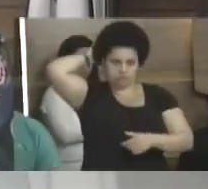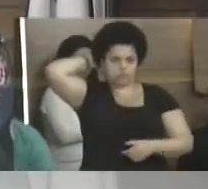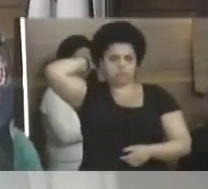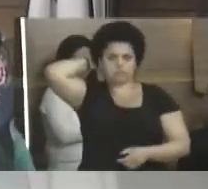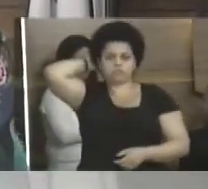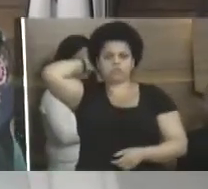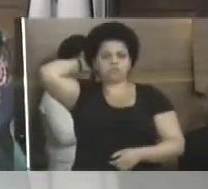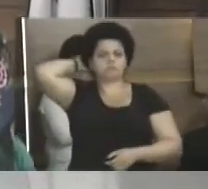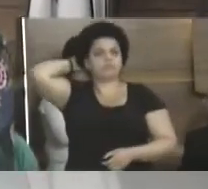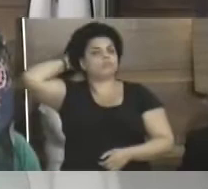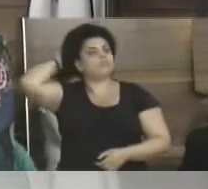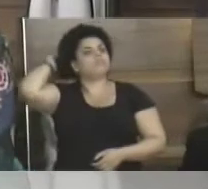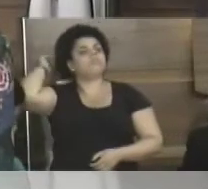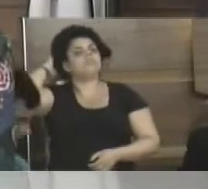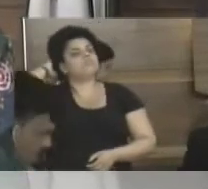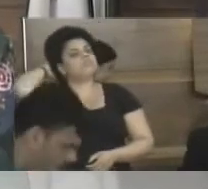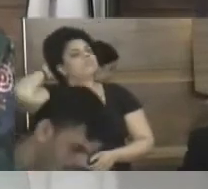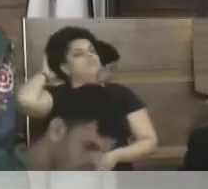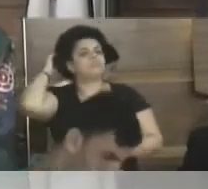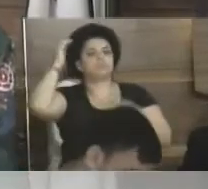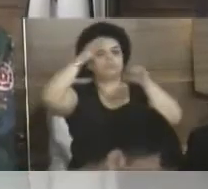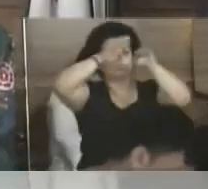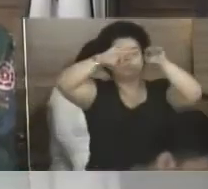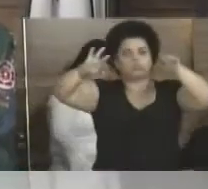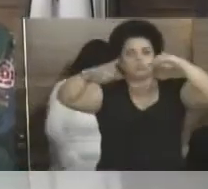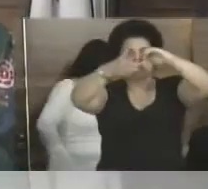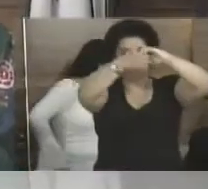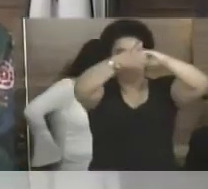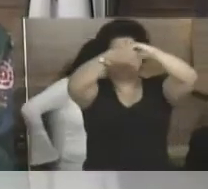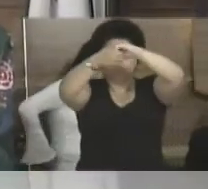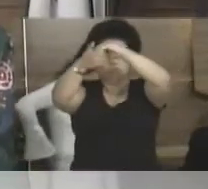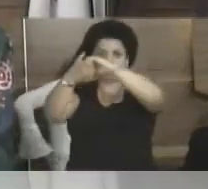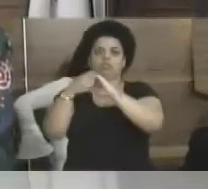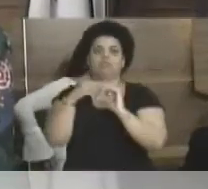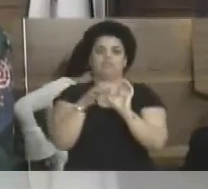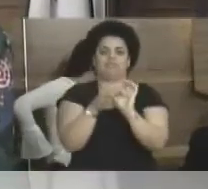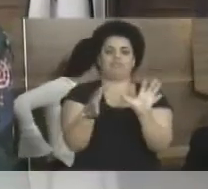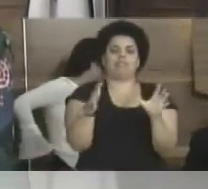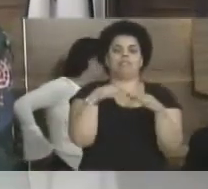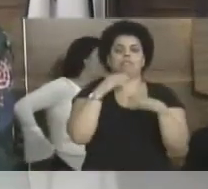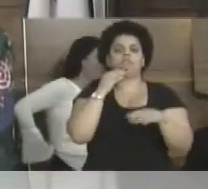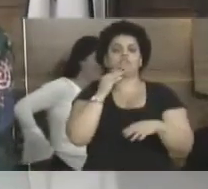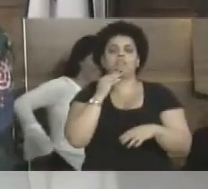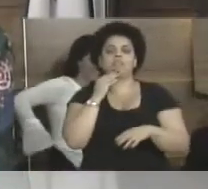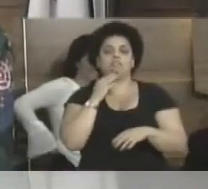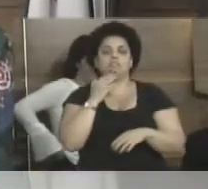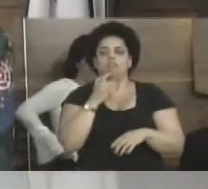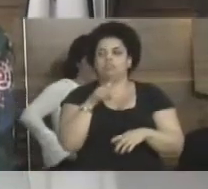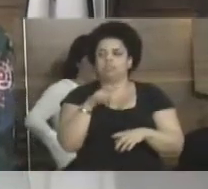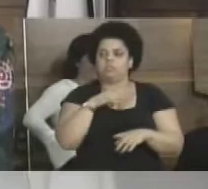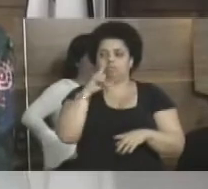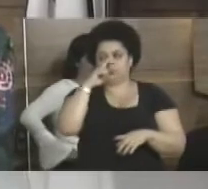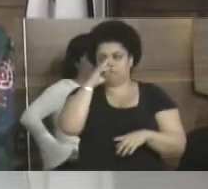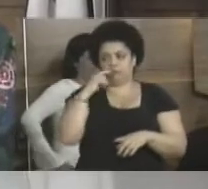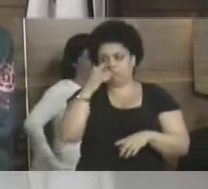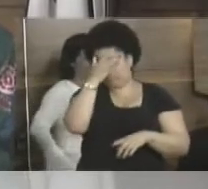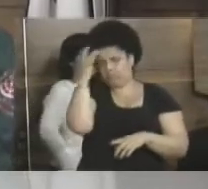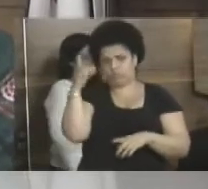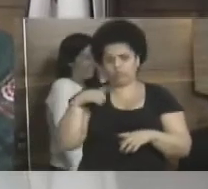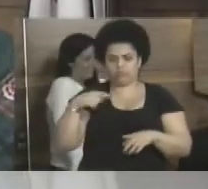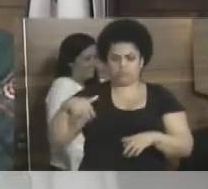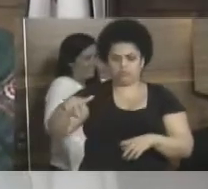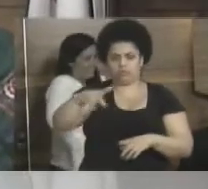Balneário. As telhas estão soltas, oferecendo risco às pessoas que circulam pelo local.